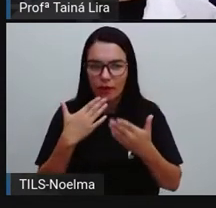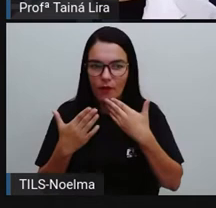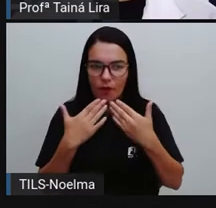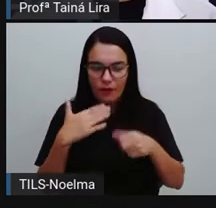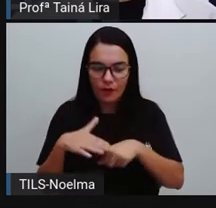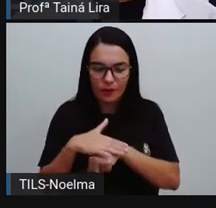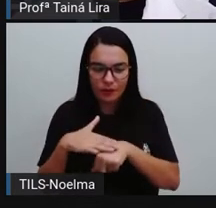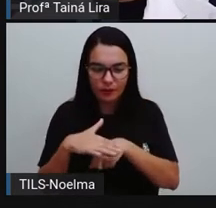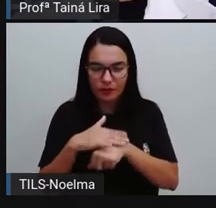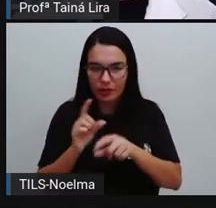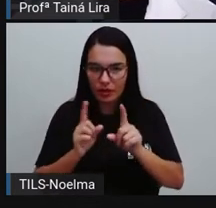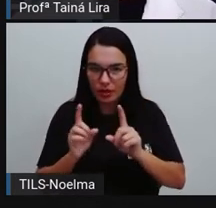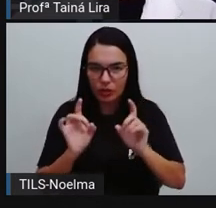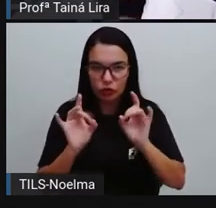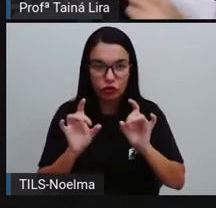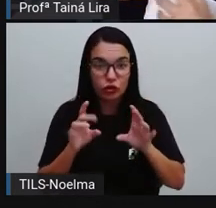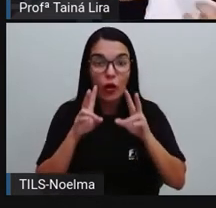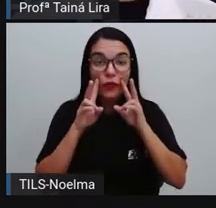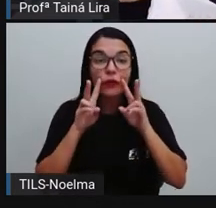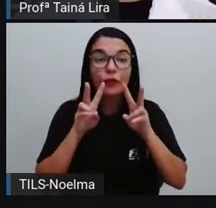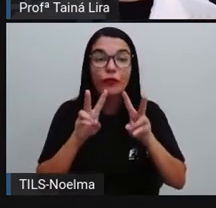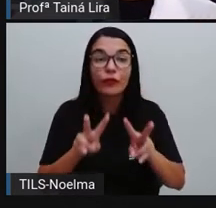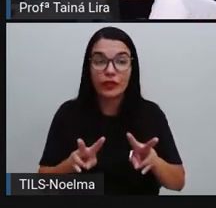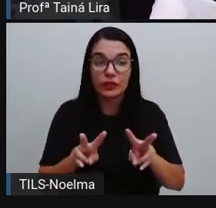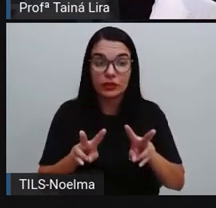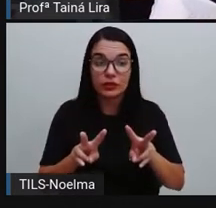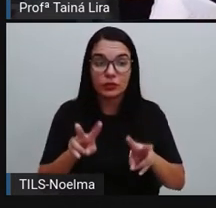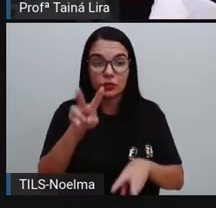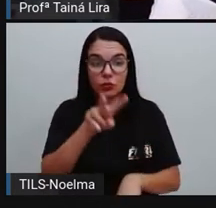A gente não tem diálogo, a gente só tem aí, né?